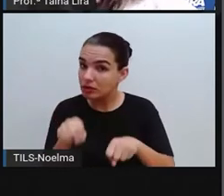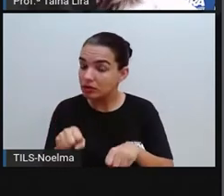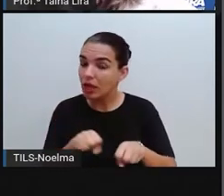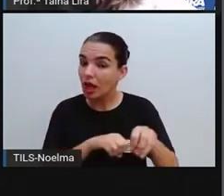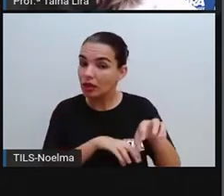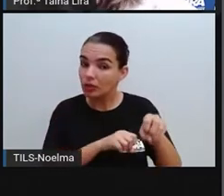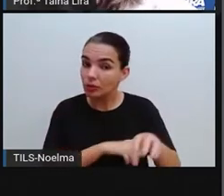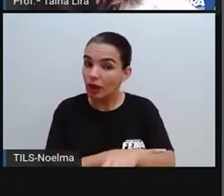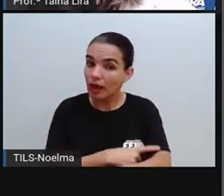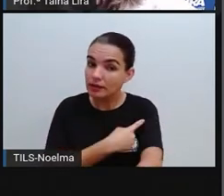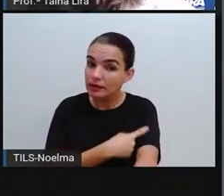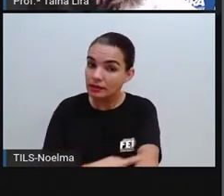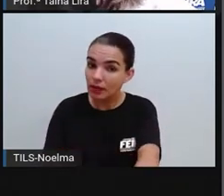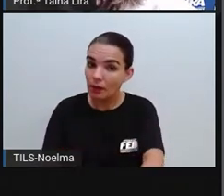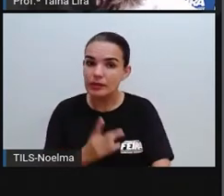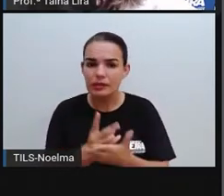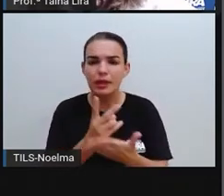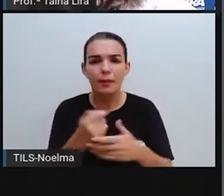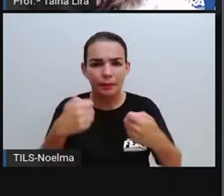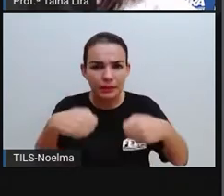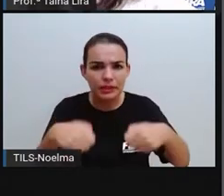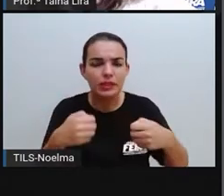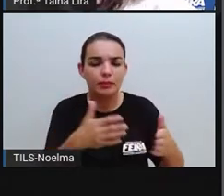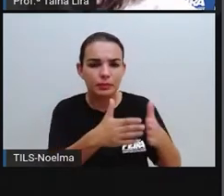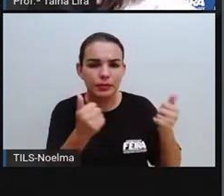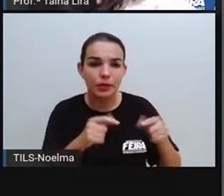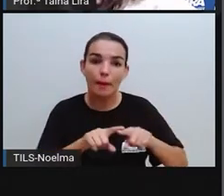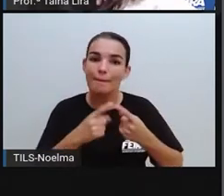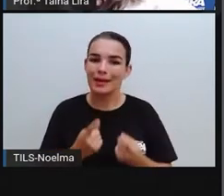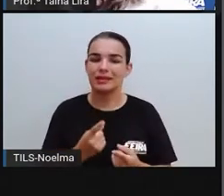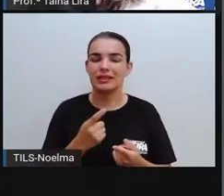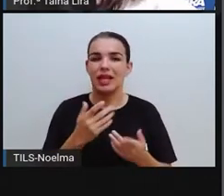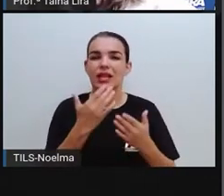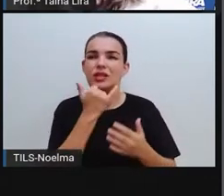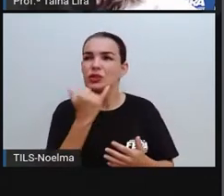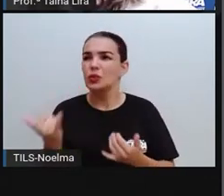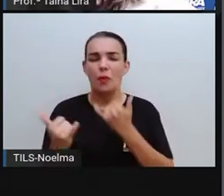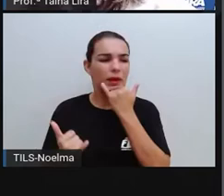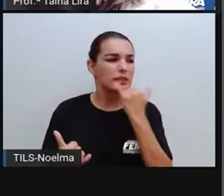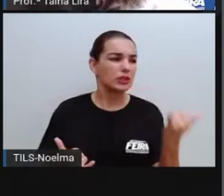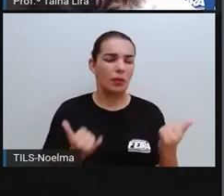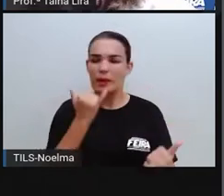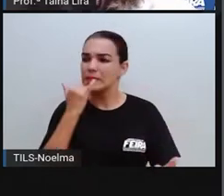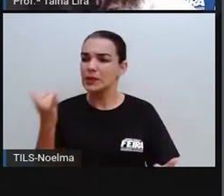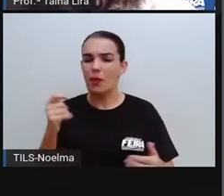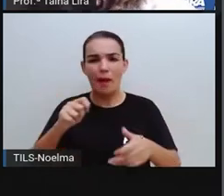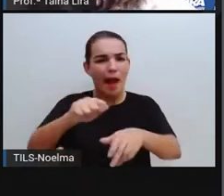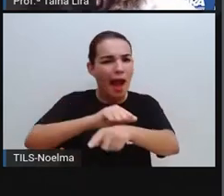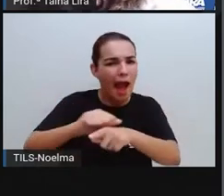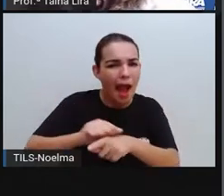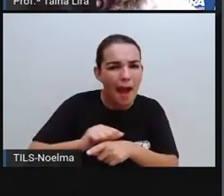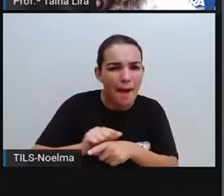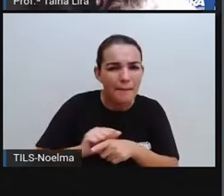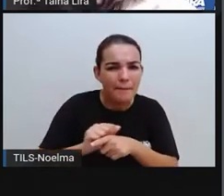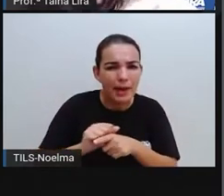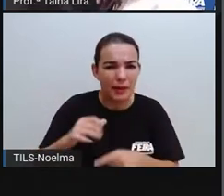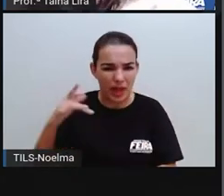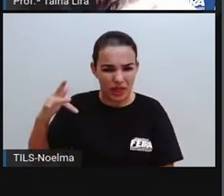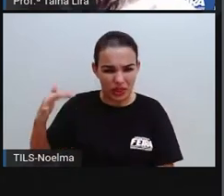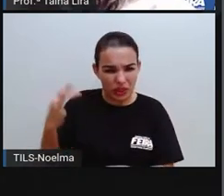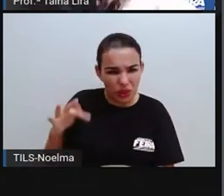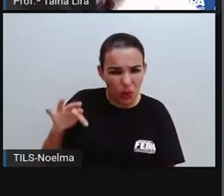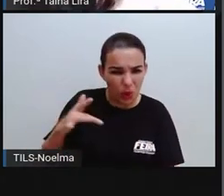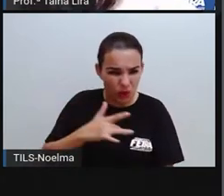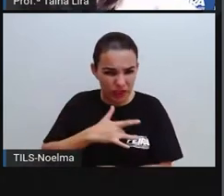Sempre devemos praticá-lo. Mas desculpas não apagam mágoas nem decepções e